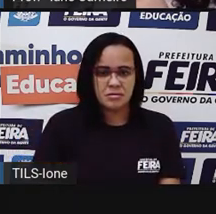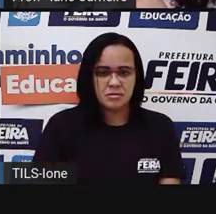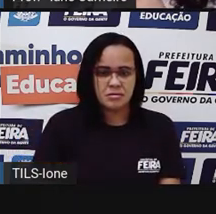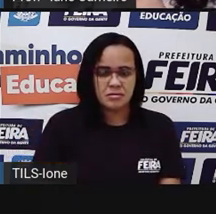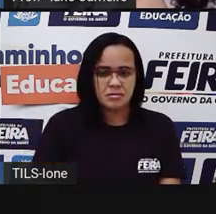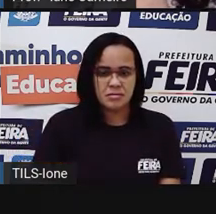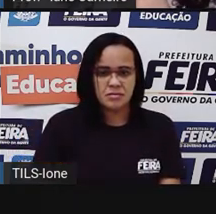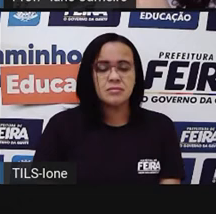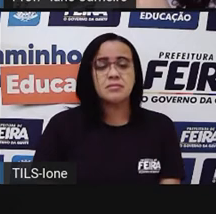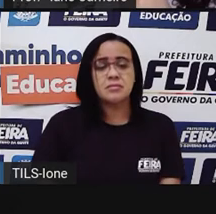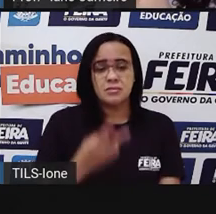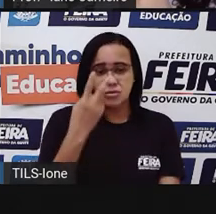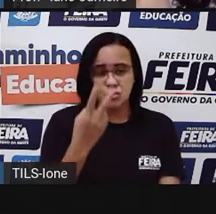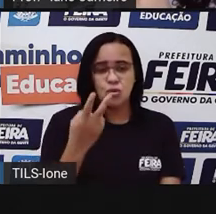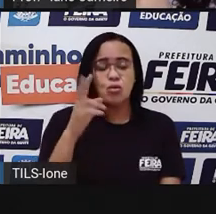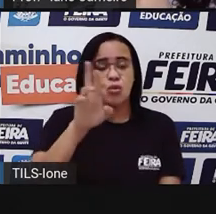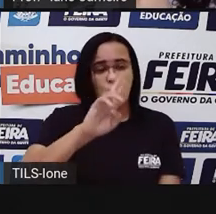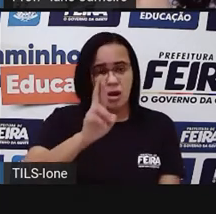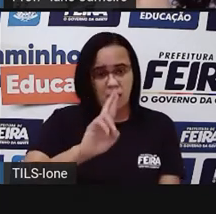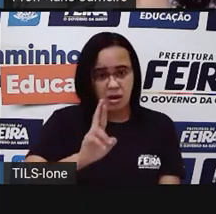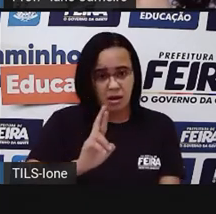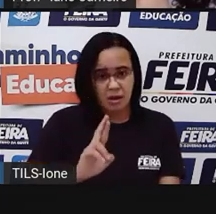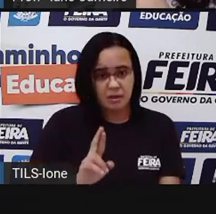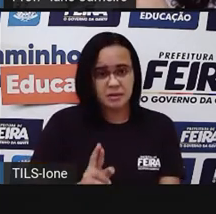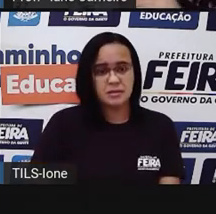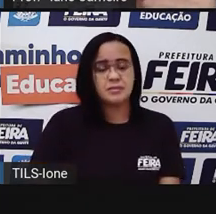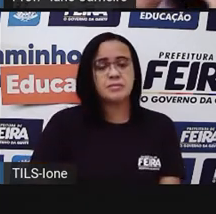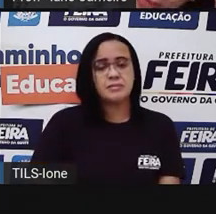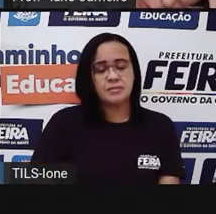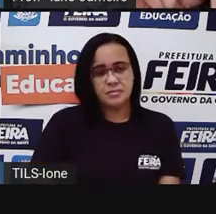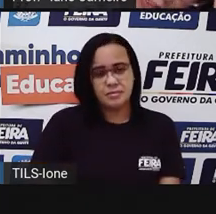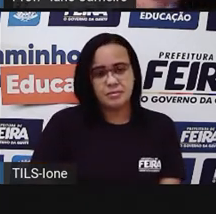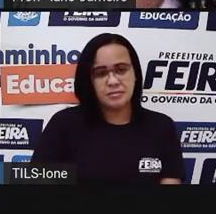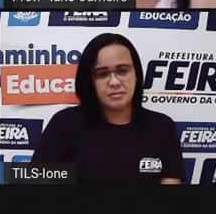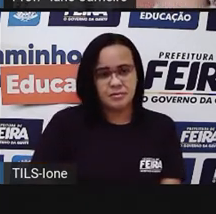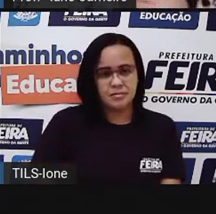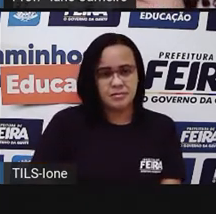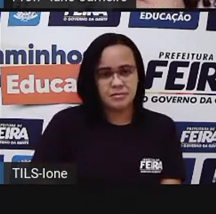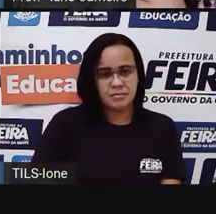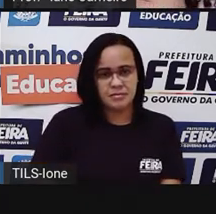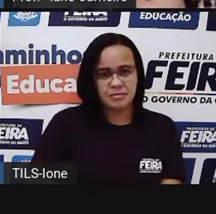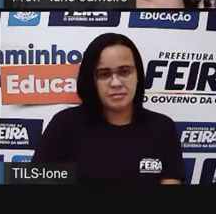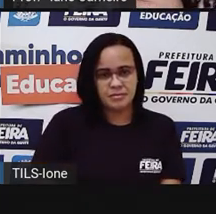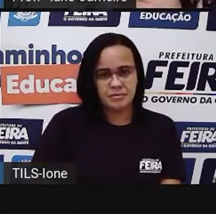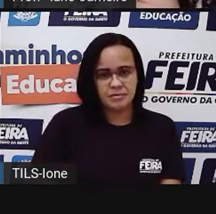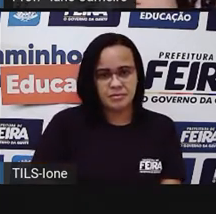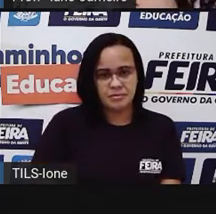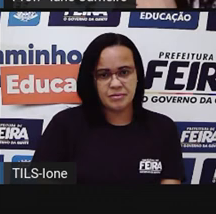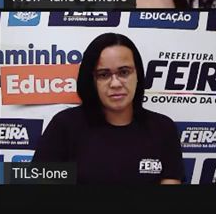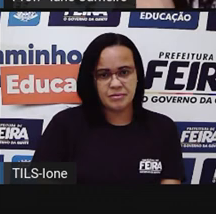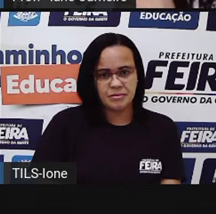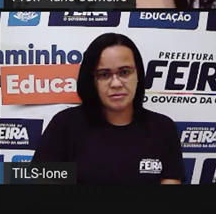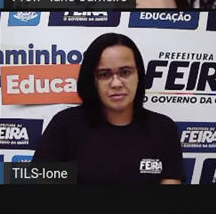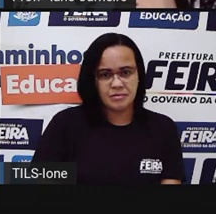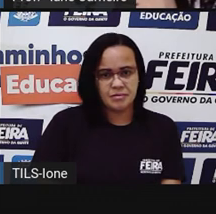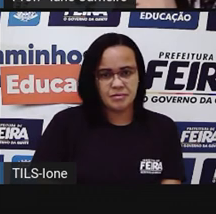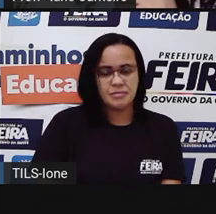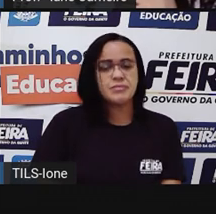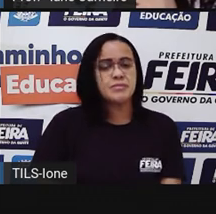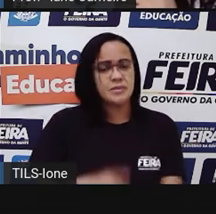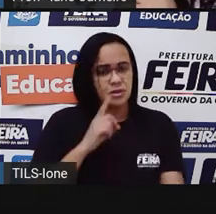2 reais. Onde é que está ali o 2 reais? A fichinha com o número 2? Achou?